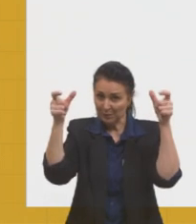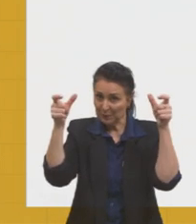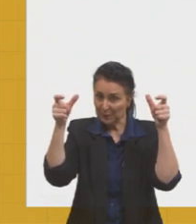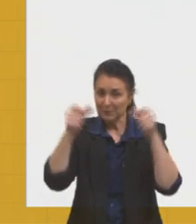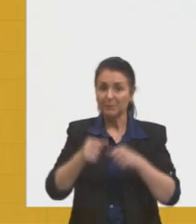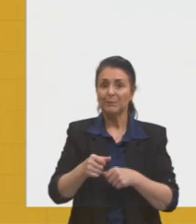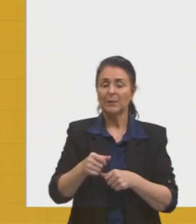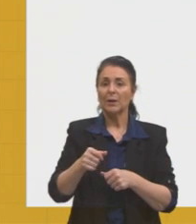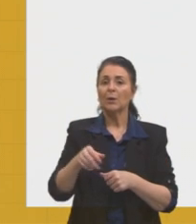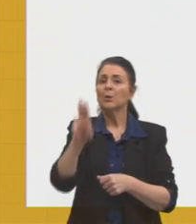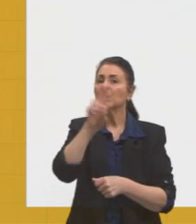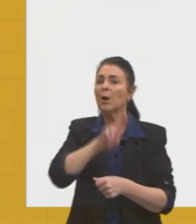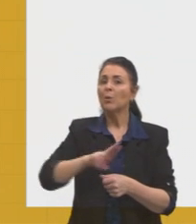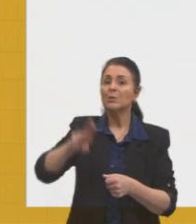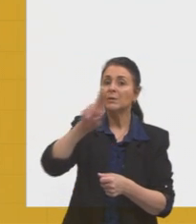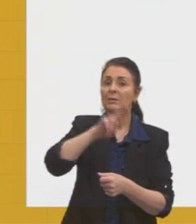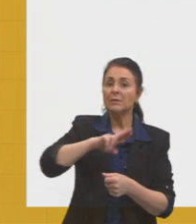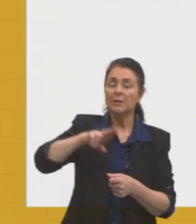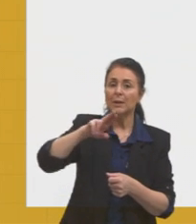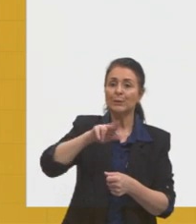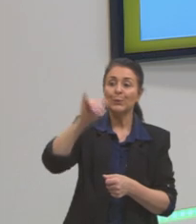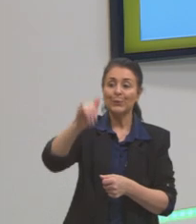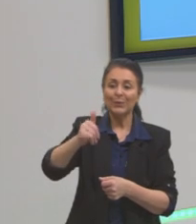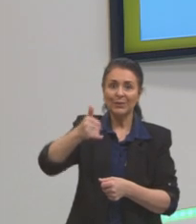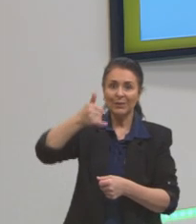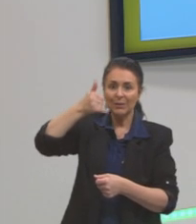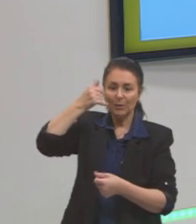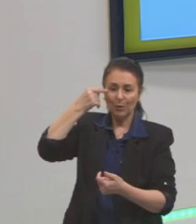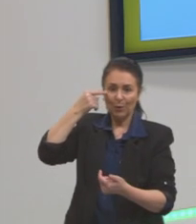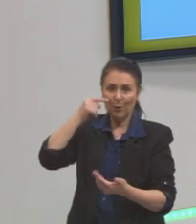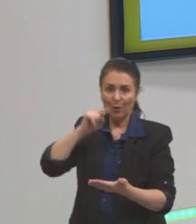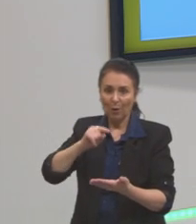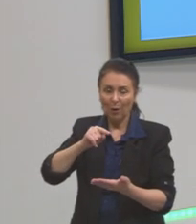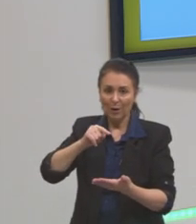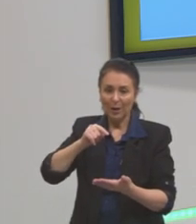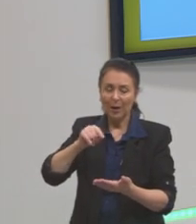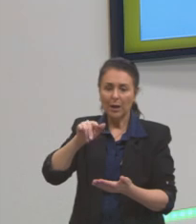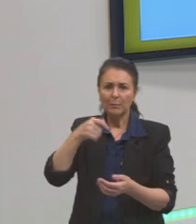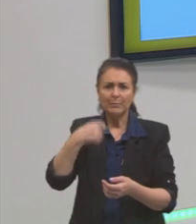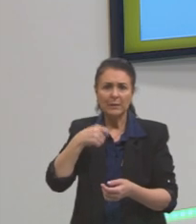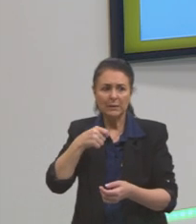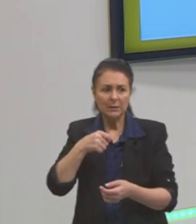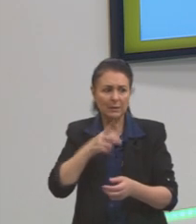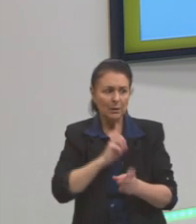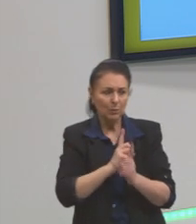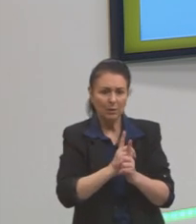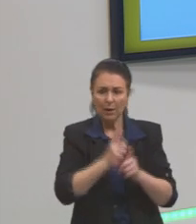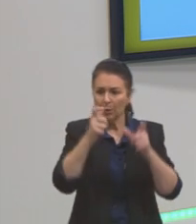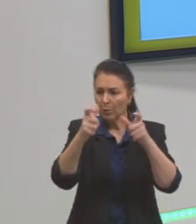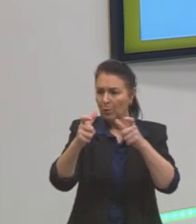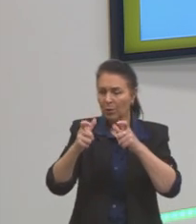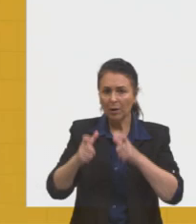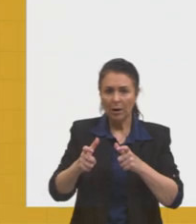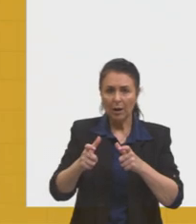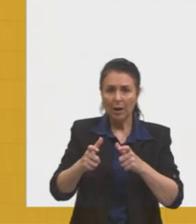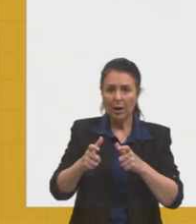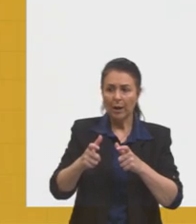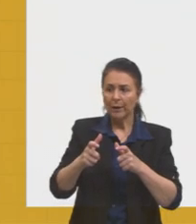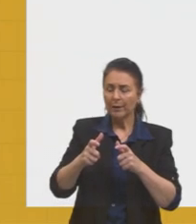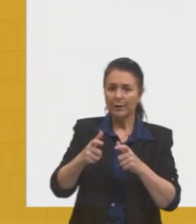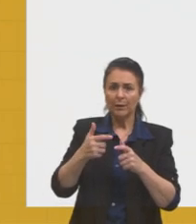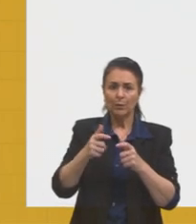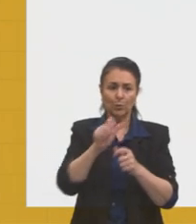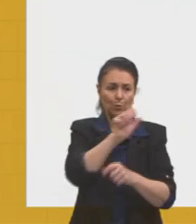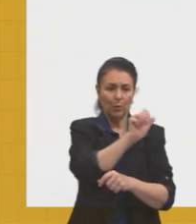quando a gente está utilizando, então, um smartphone, e utilizando esse smartphone, a precisa se localizar, então, sair do ponto A ao